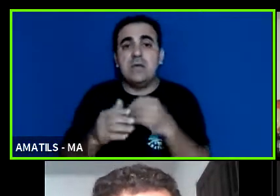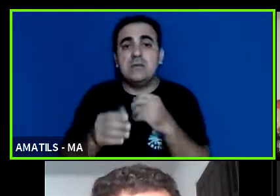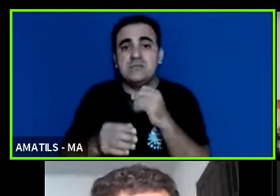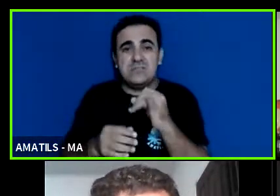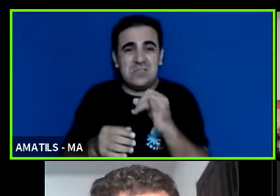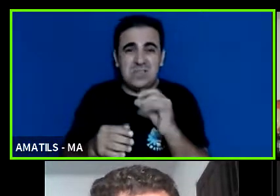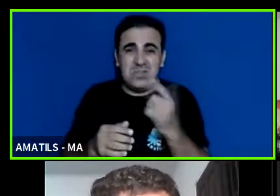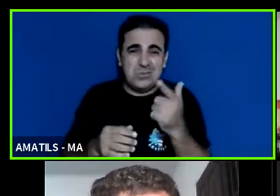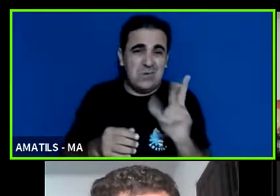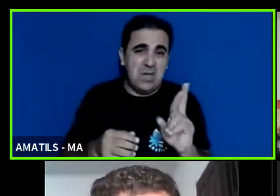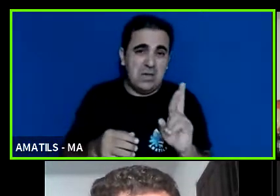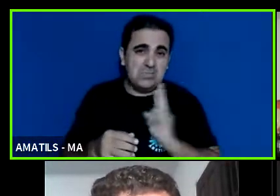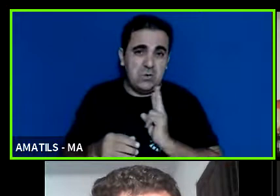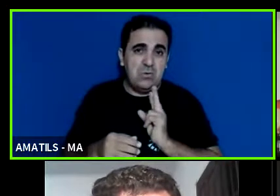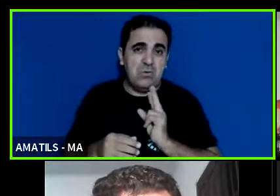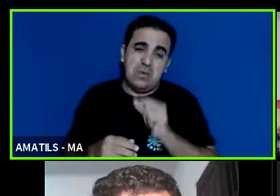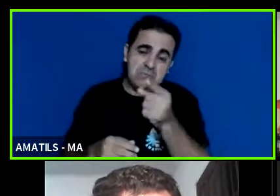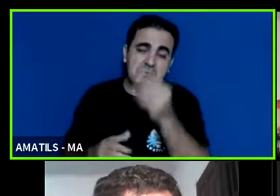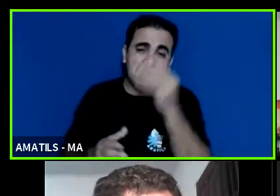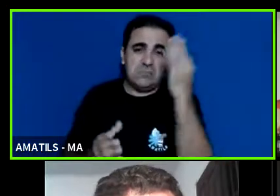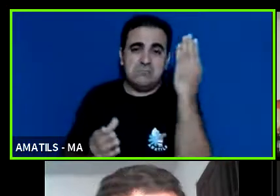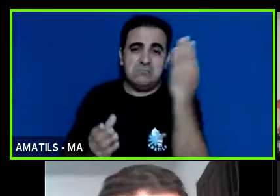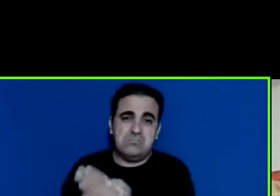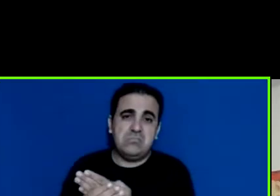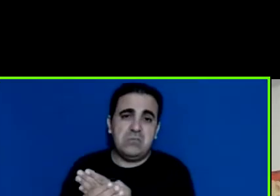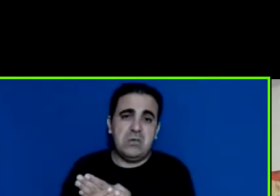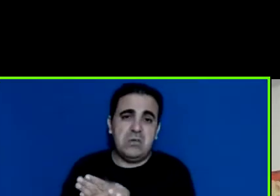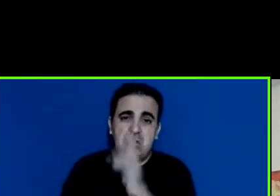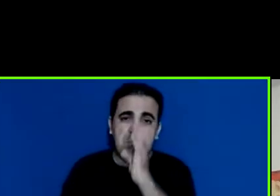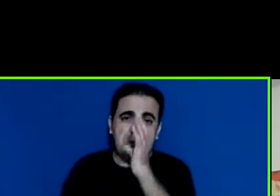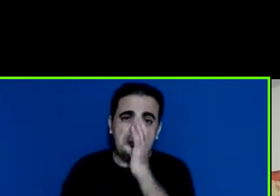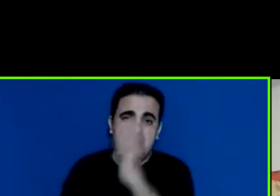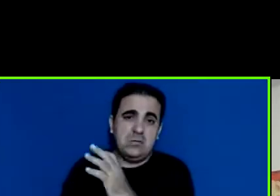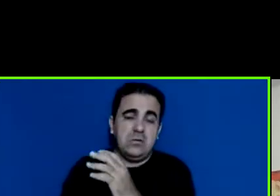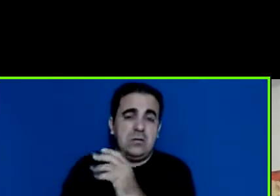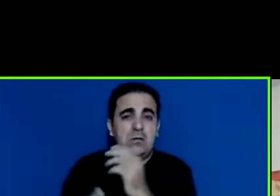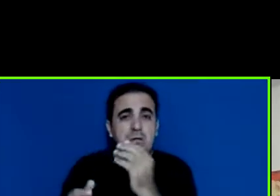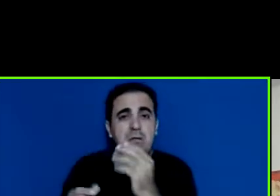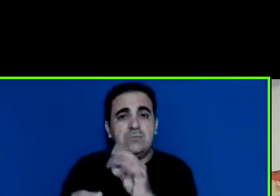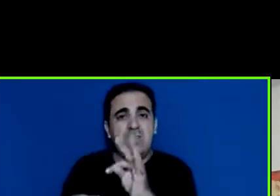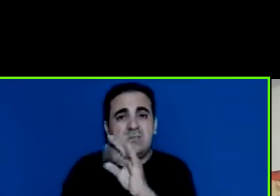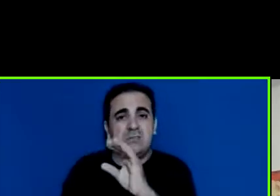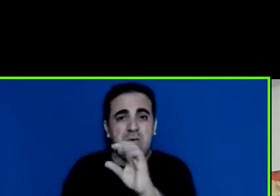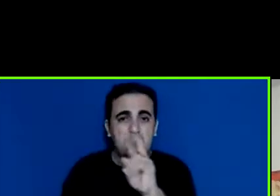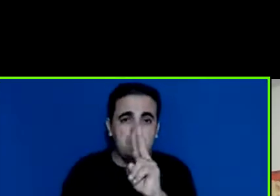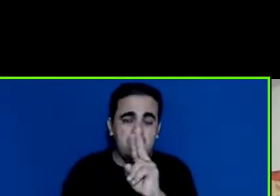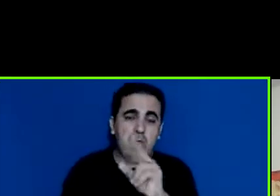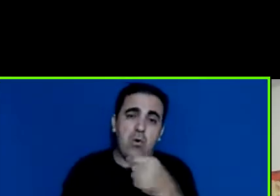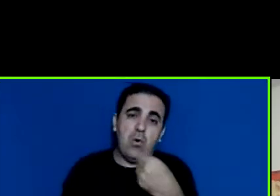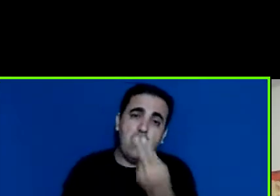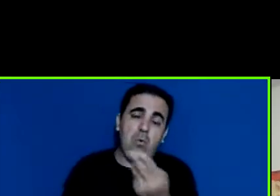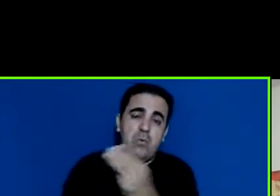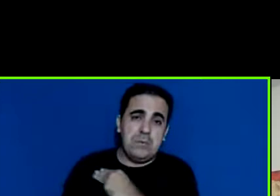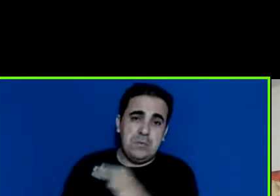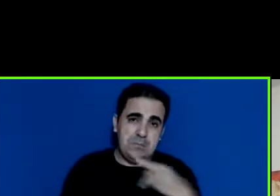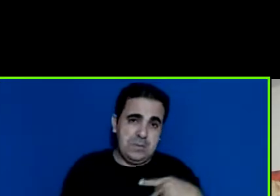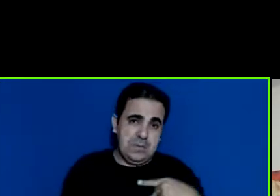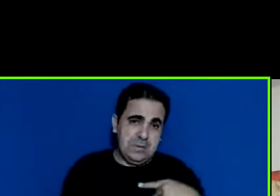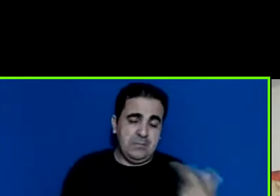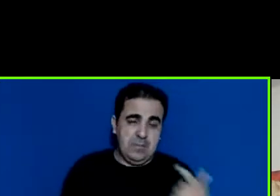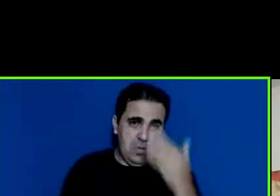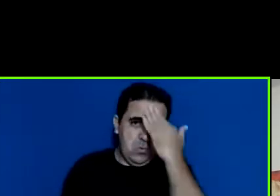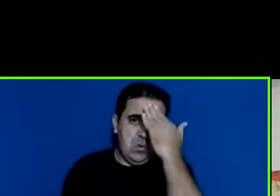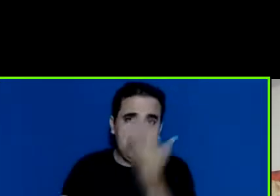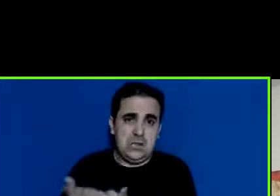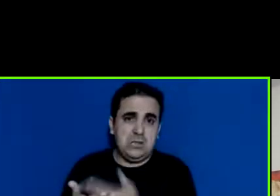acontecendo isso quando vocês entram então com a denúncia no Tribunal de Contas ou no Ministério Público do Estado de toda forma eu acredito